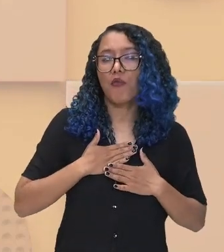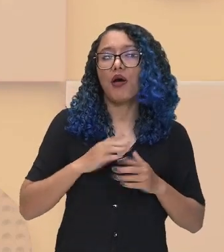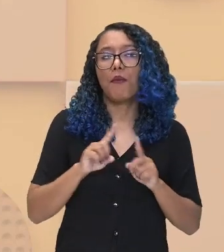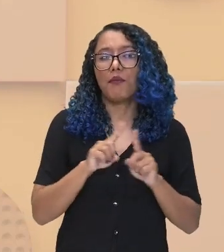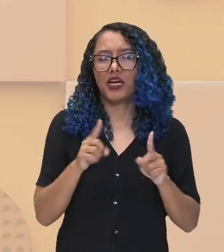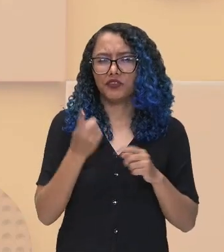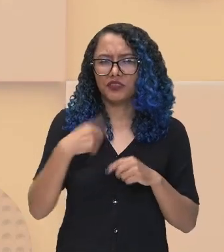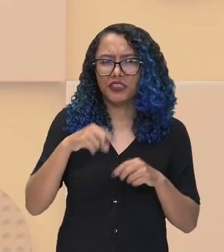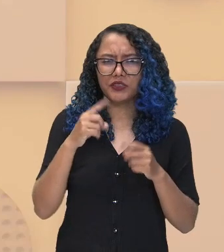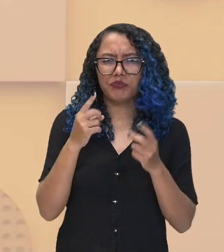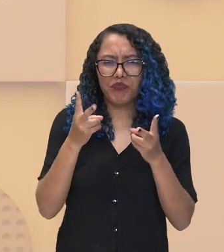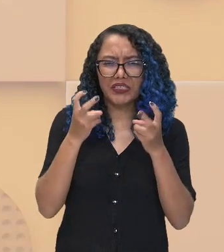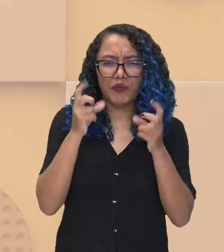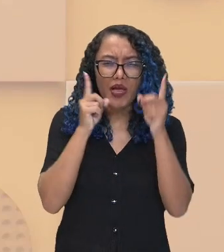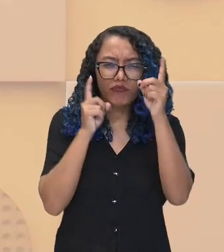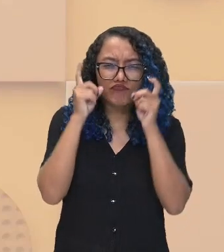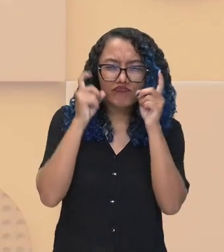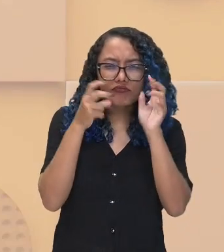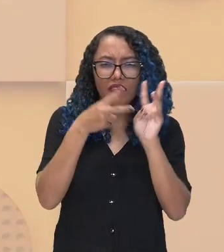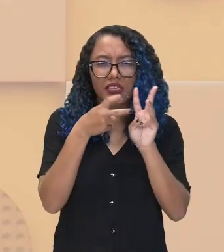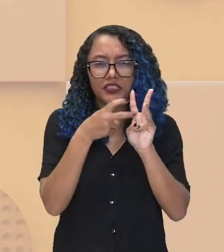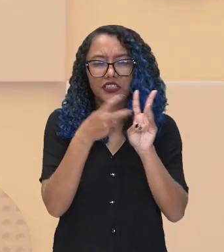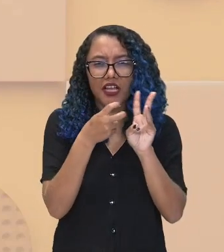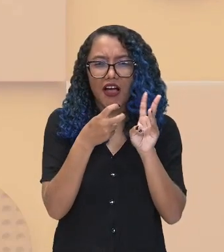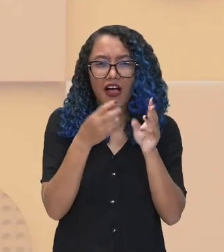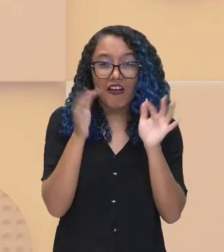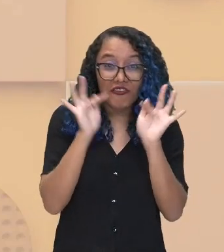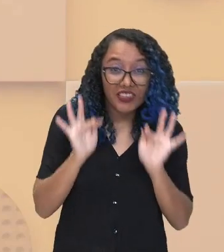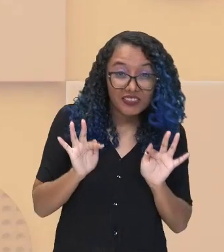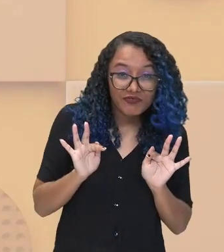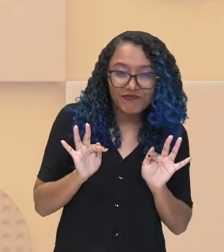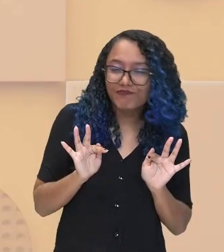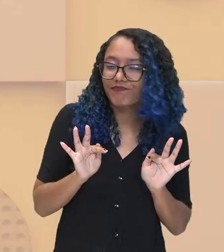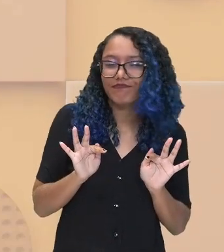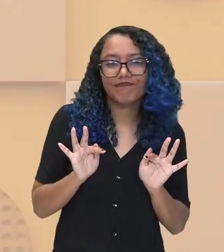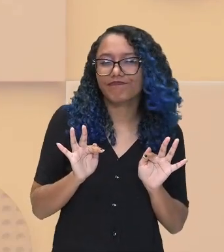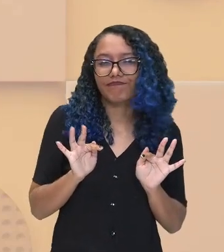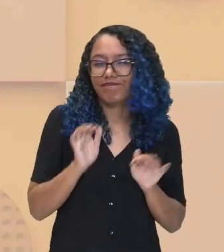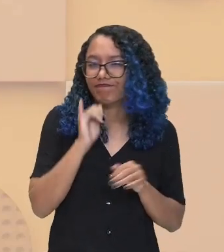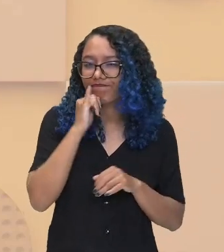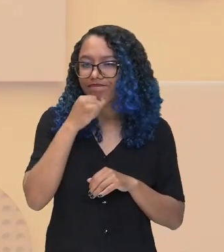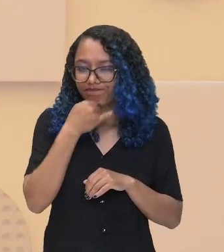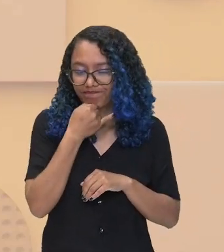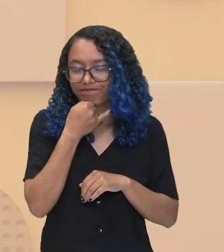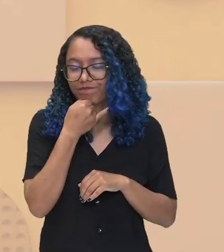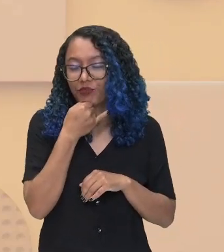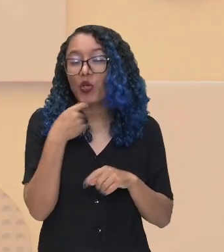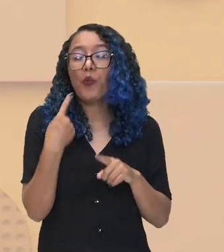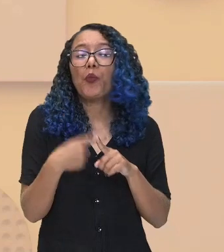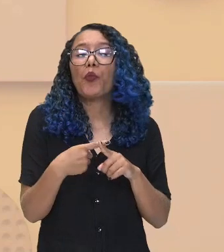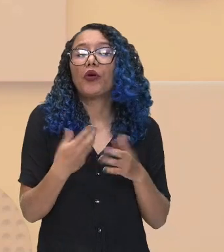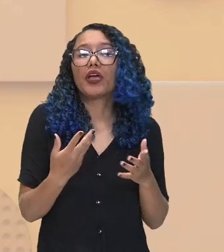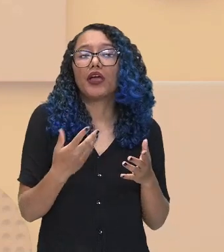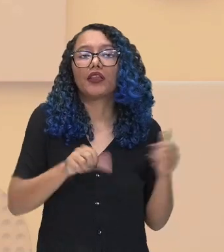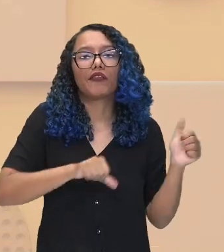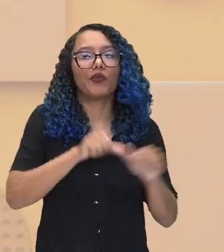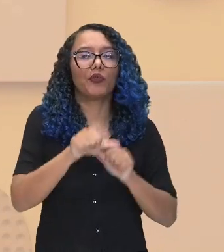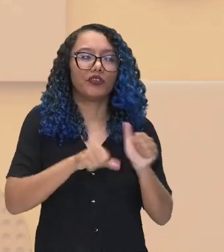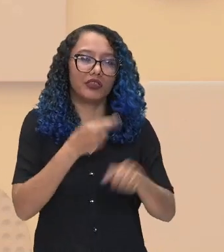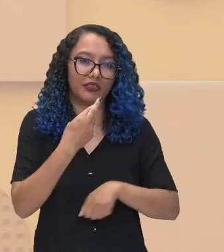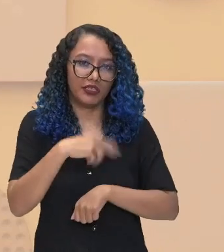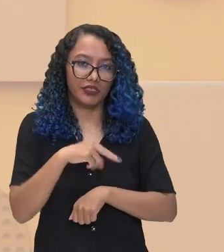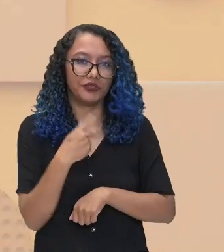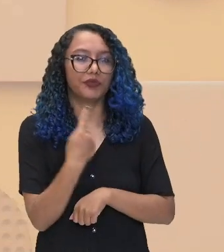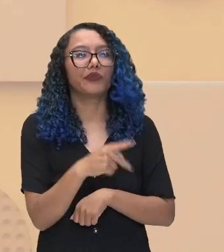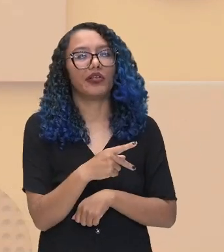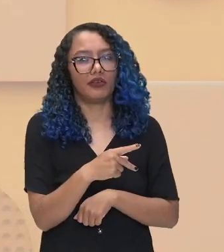expressão facial dos indígenas, eles não estavam contentes mudando ali a sua religião. E eles mostram, eles